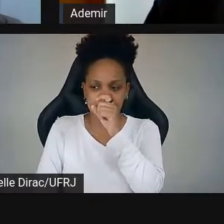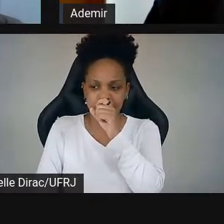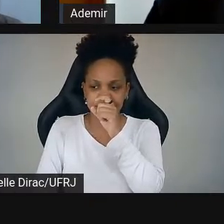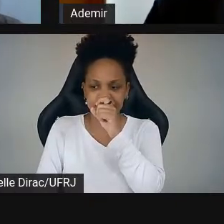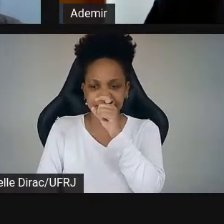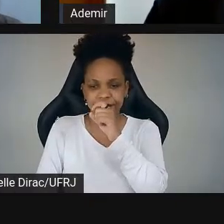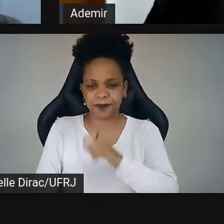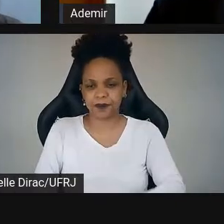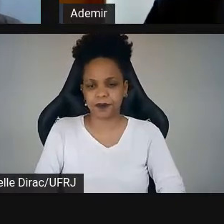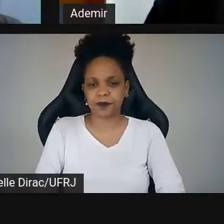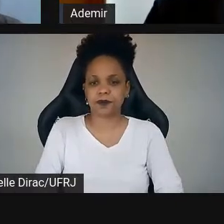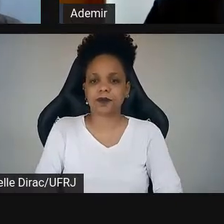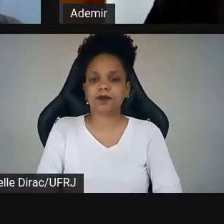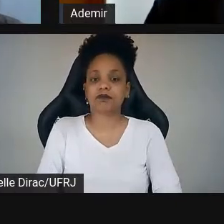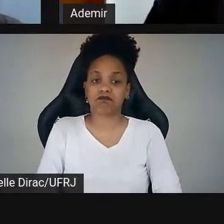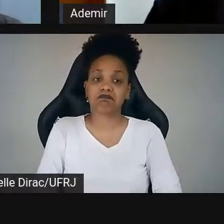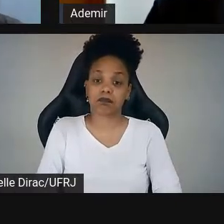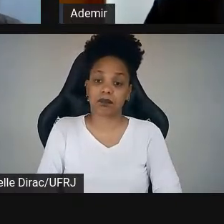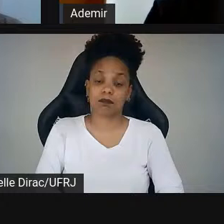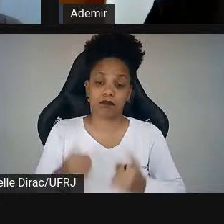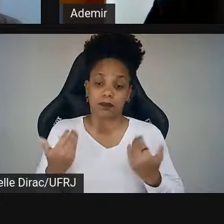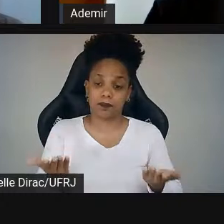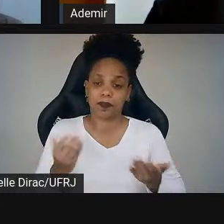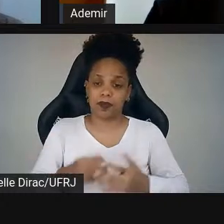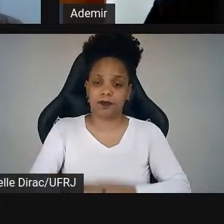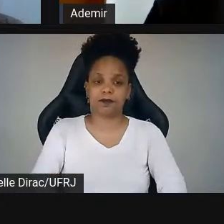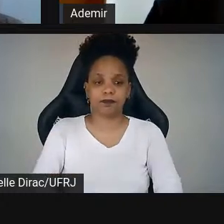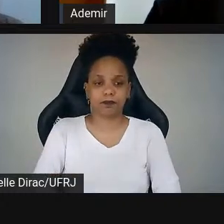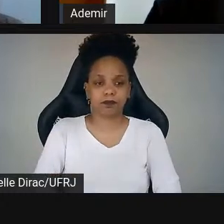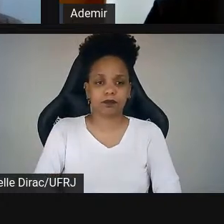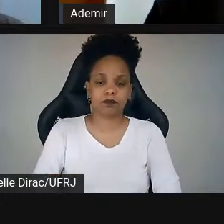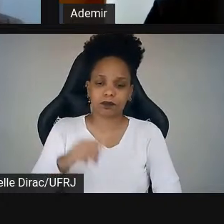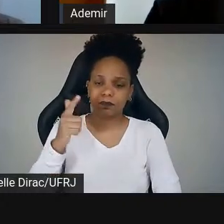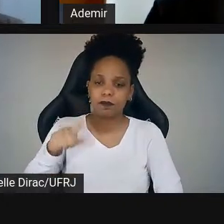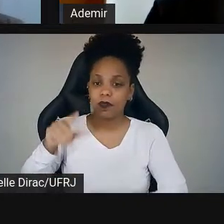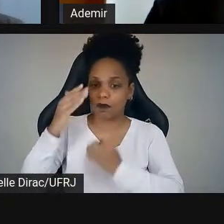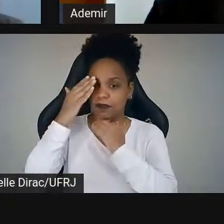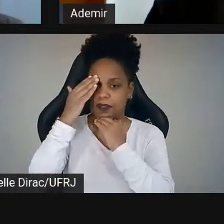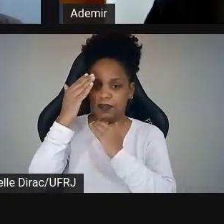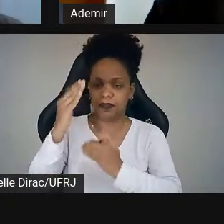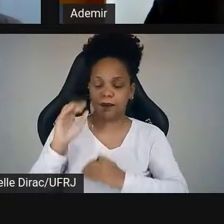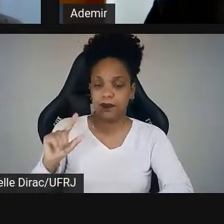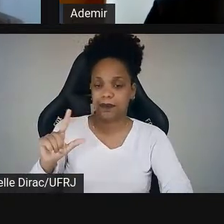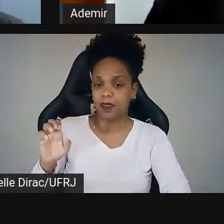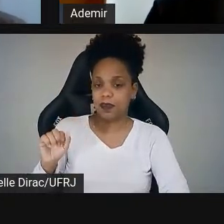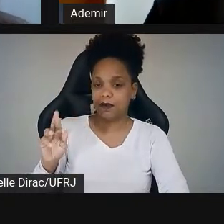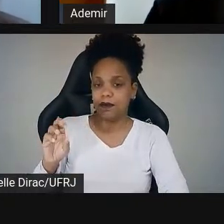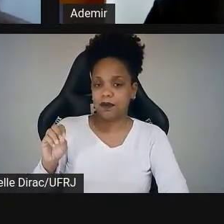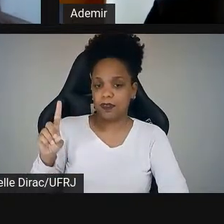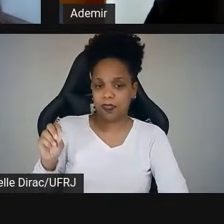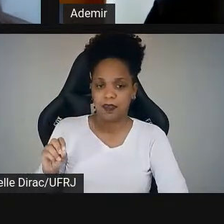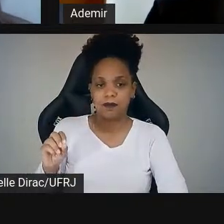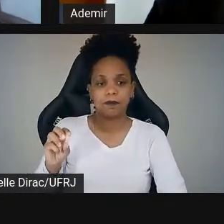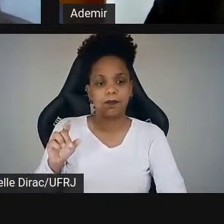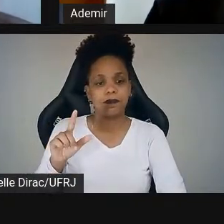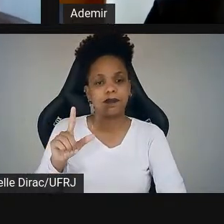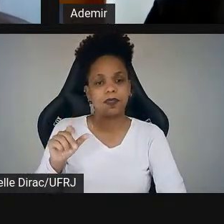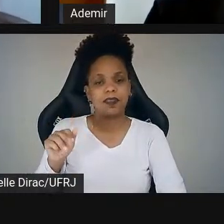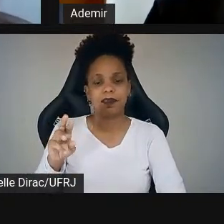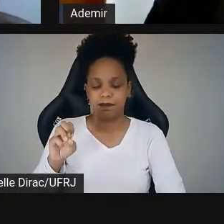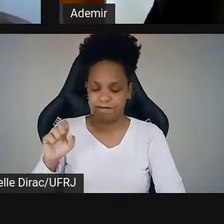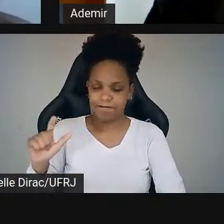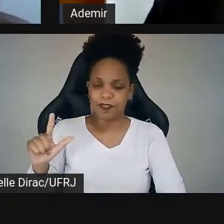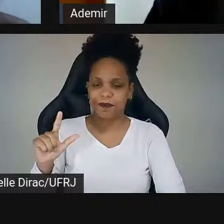Acho que não. É, acho que é isso, então. Queria, então, mais uma vez agradecer ao Léo, Wellington e ao Ademir e às nossas duas